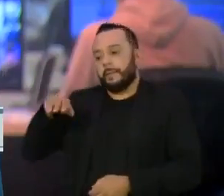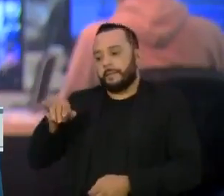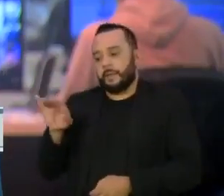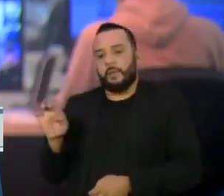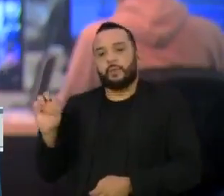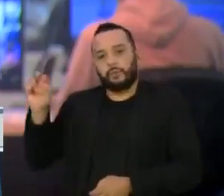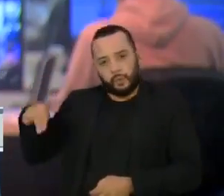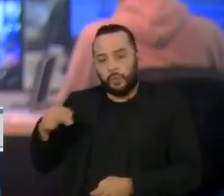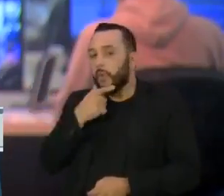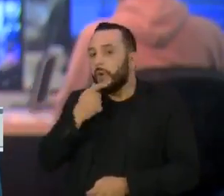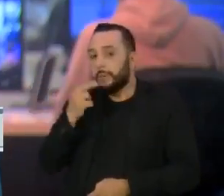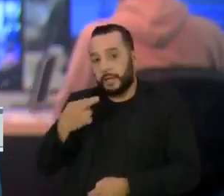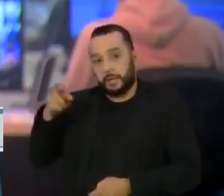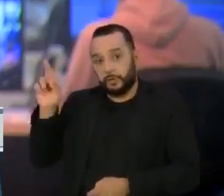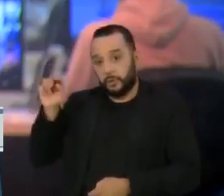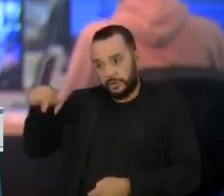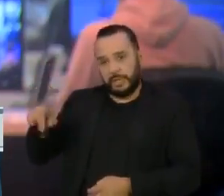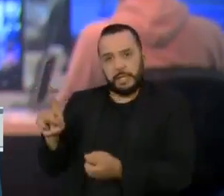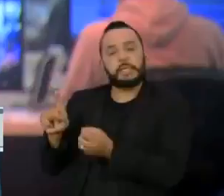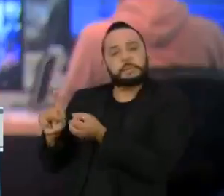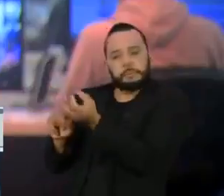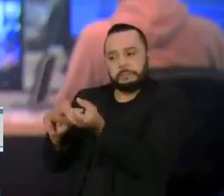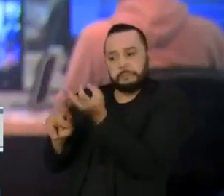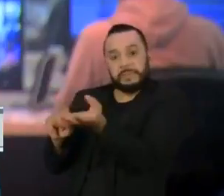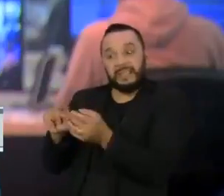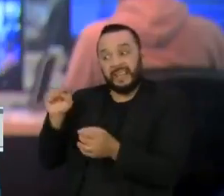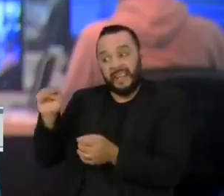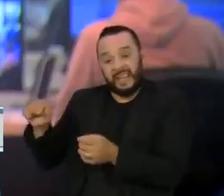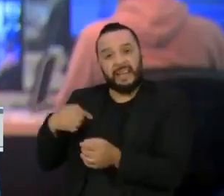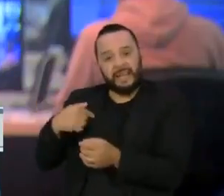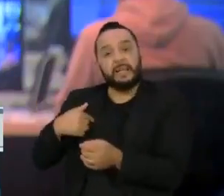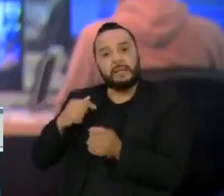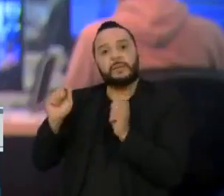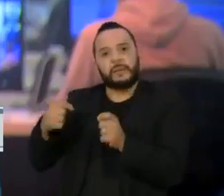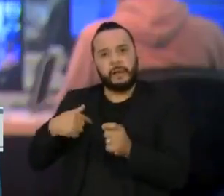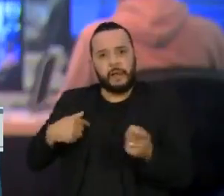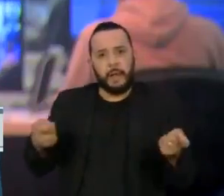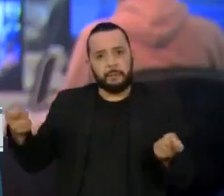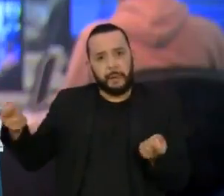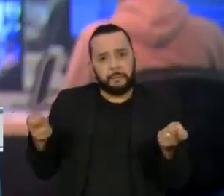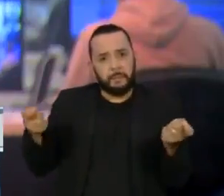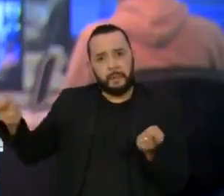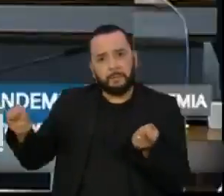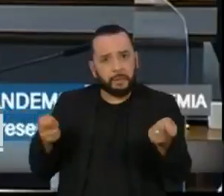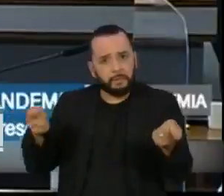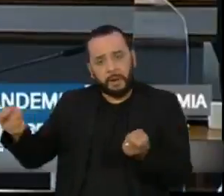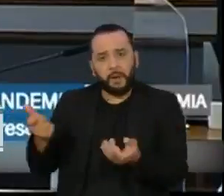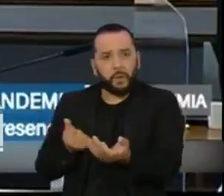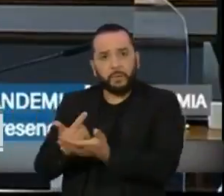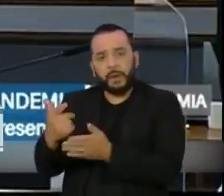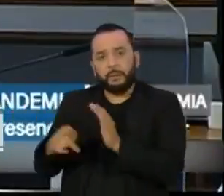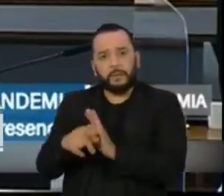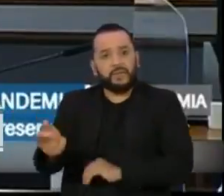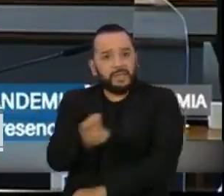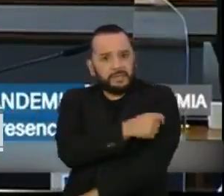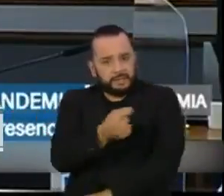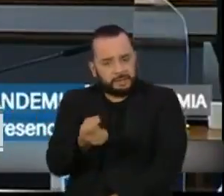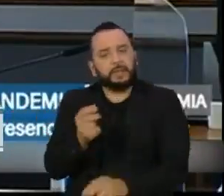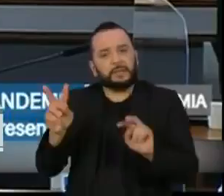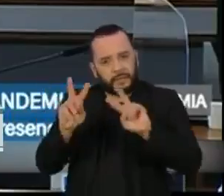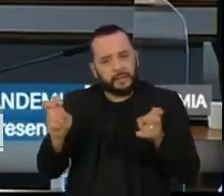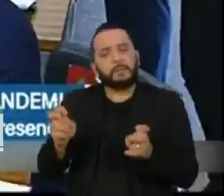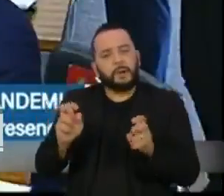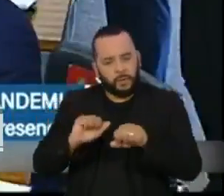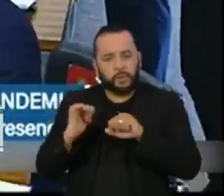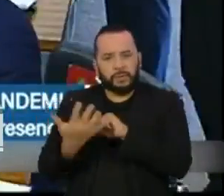Paula, envolvido em uma oferta fraudulenta de doses da vacina contra a Covid-19 à pasta. A volta dos trabalhos da